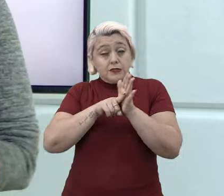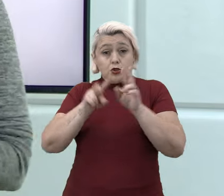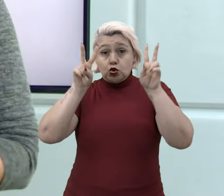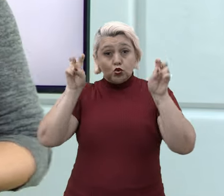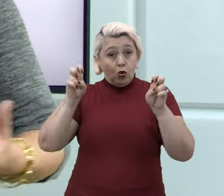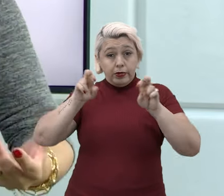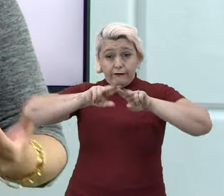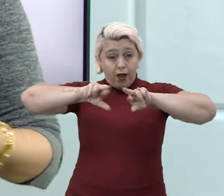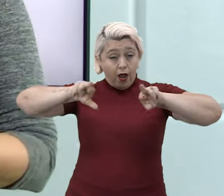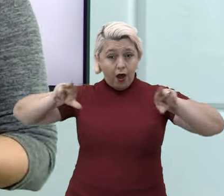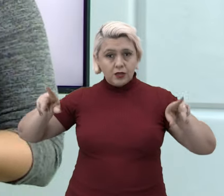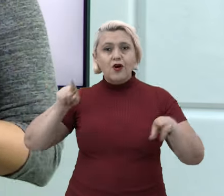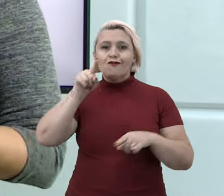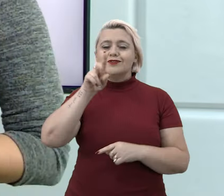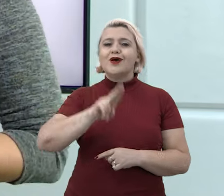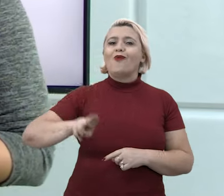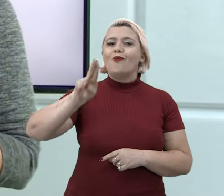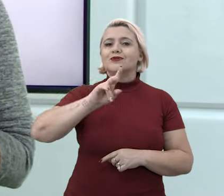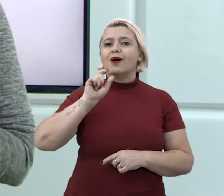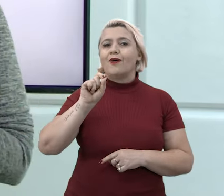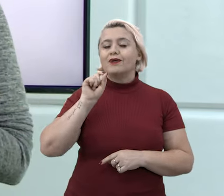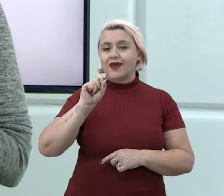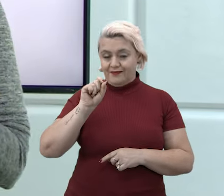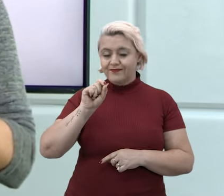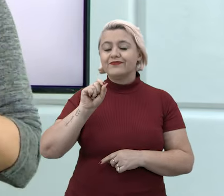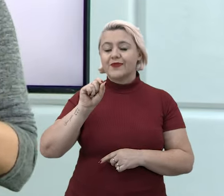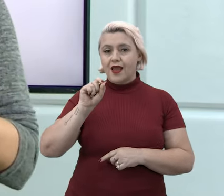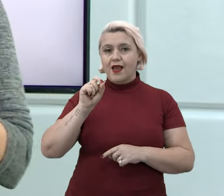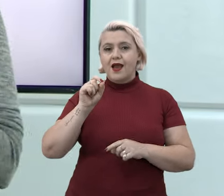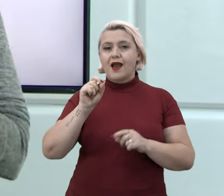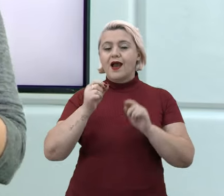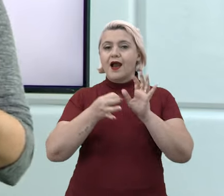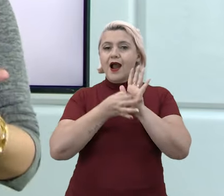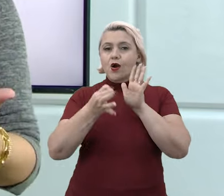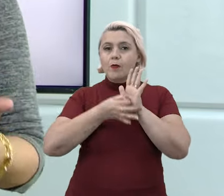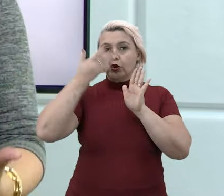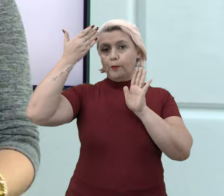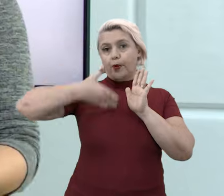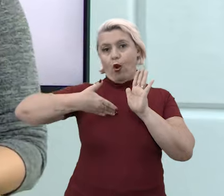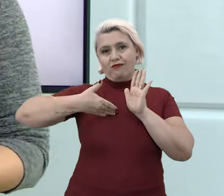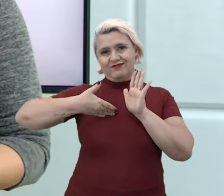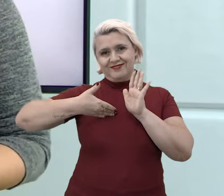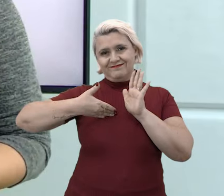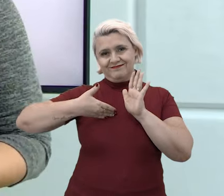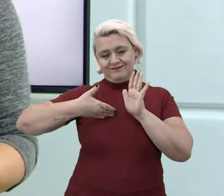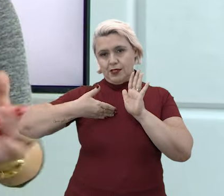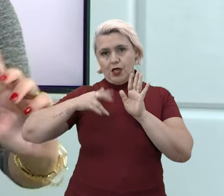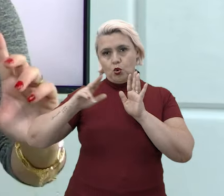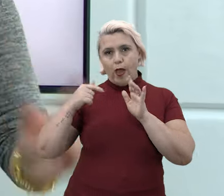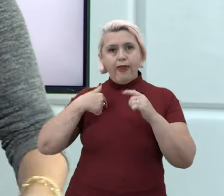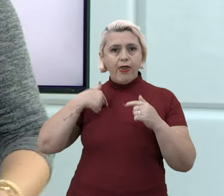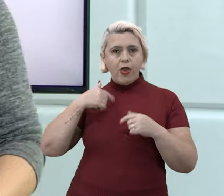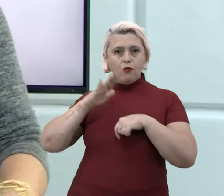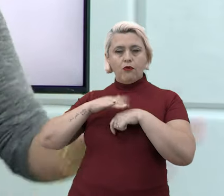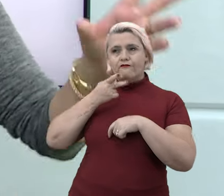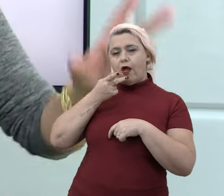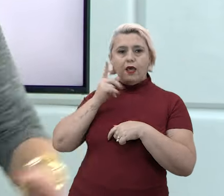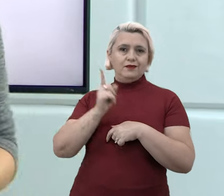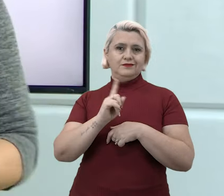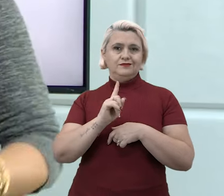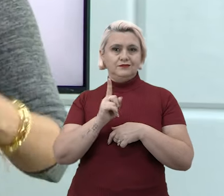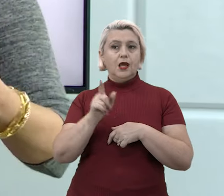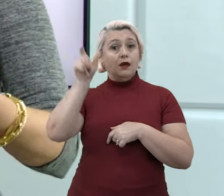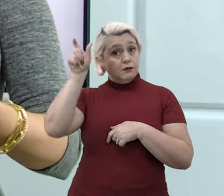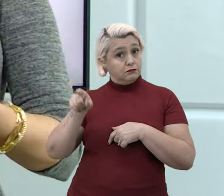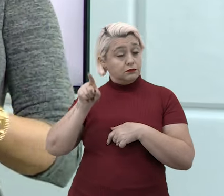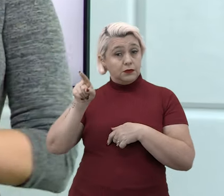porque eles pesquisam sobre tudo, você está usando um argumento por comprovação, você comprova, mais uma vez, não são as vozes da